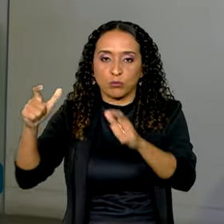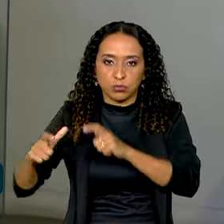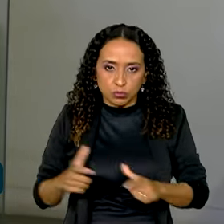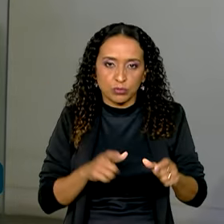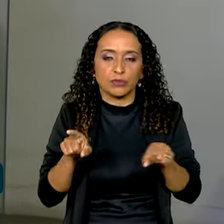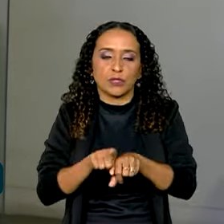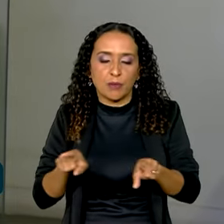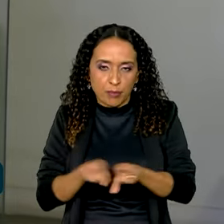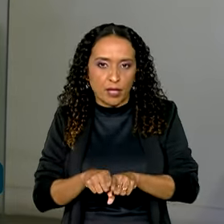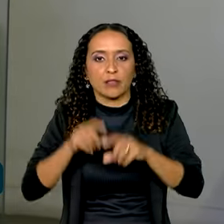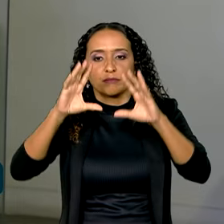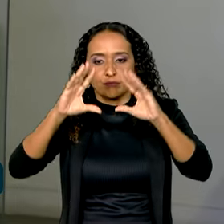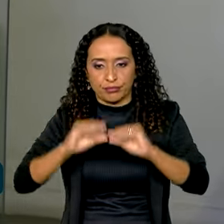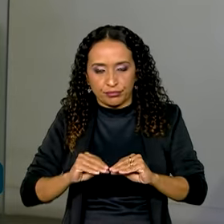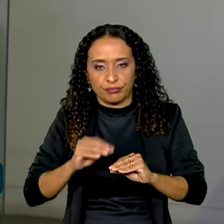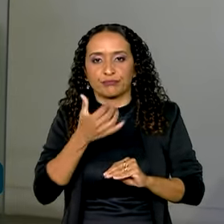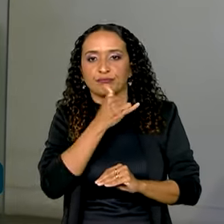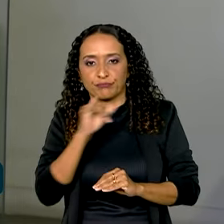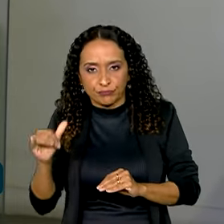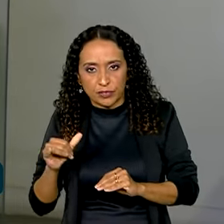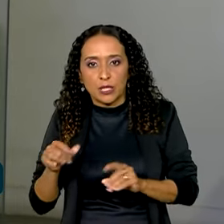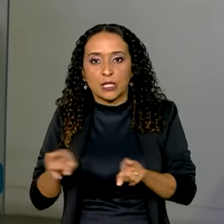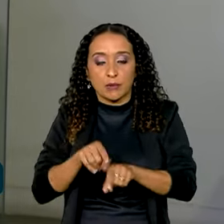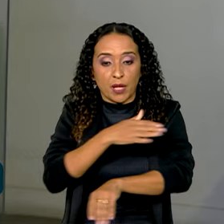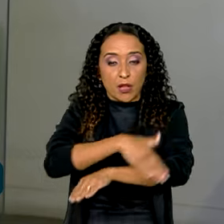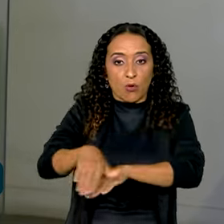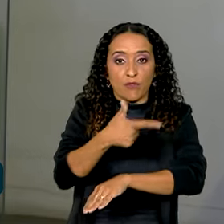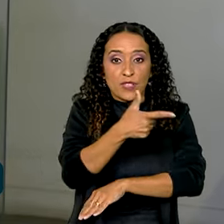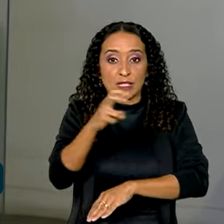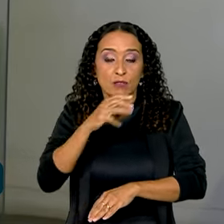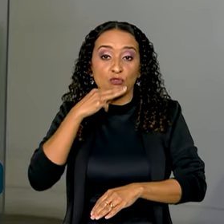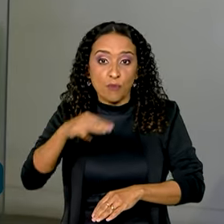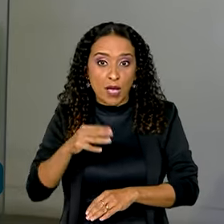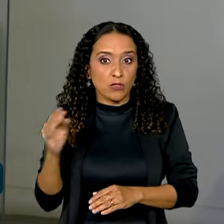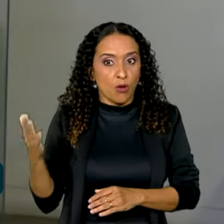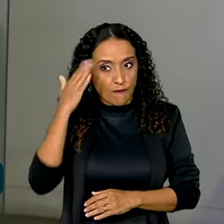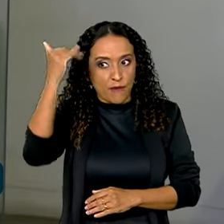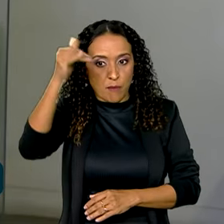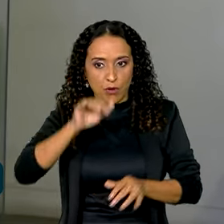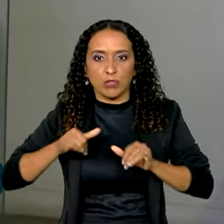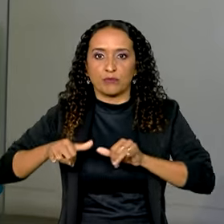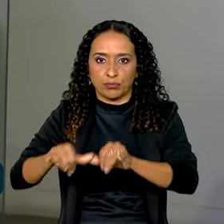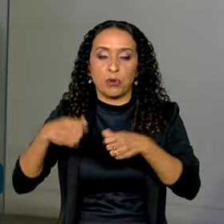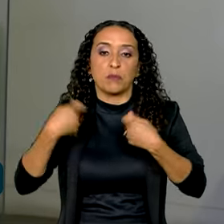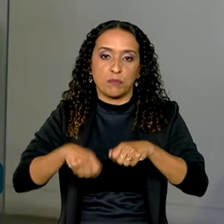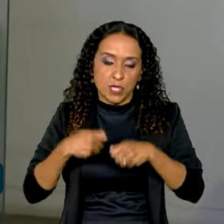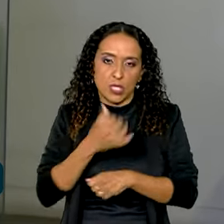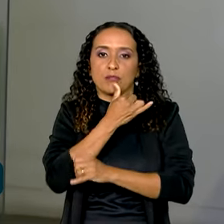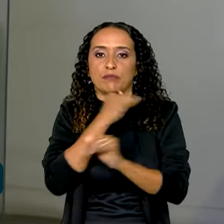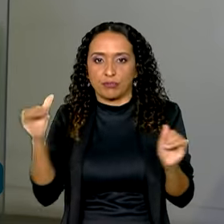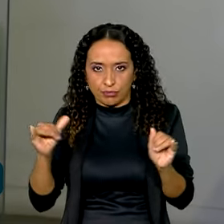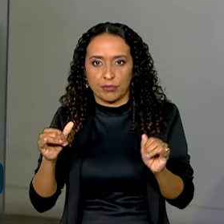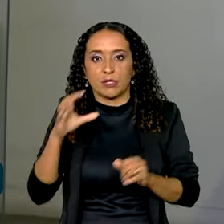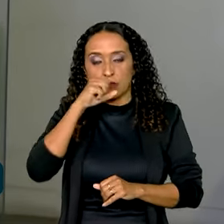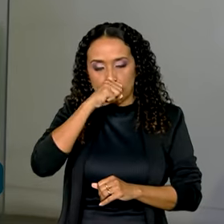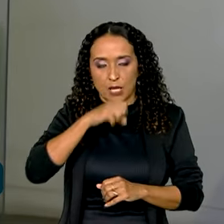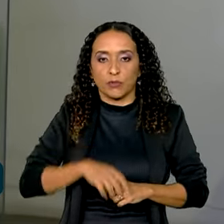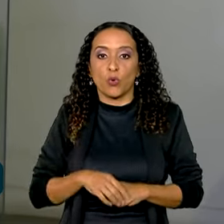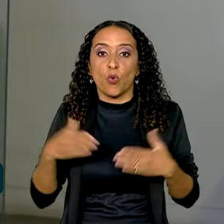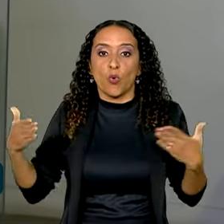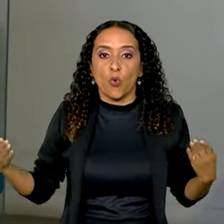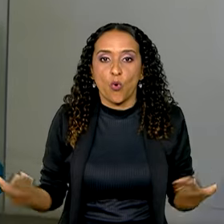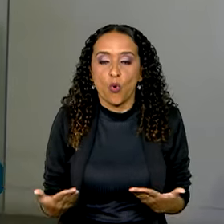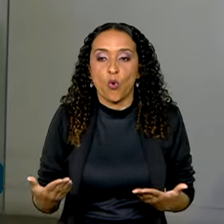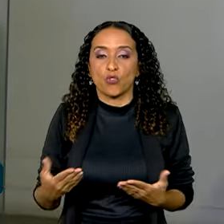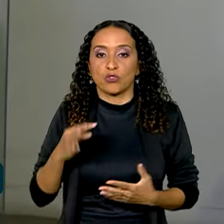também ficaram sem energia, incluindo a Rua 25 de Março, que é uma rua famosa do comércio e que precisa de muita energia no sábado. Hoje,